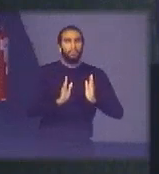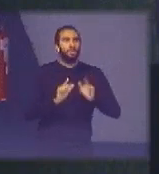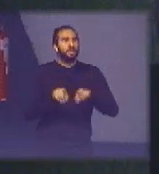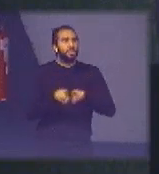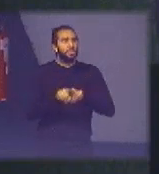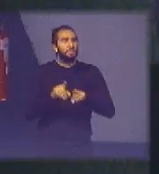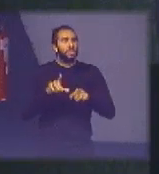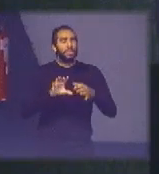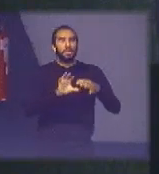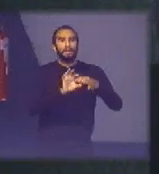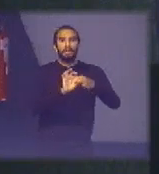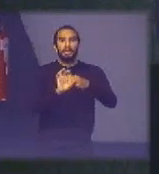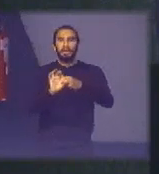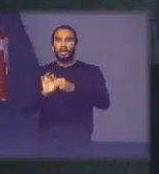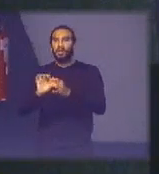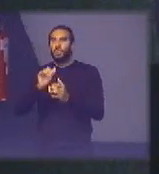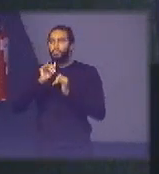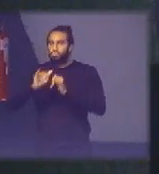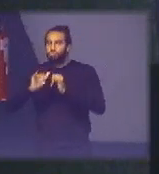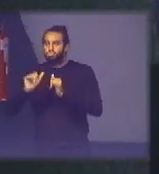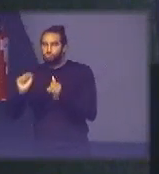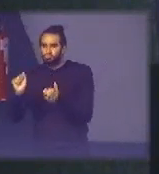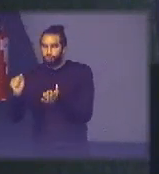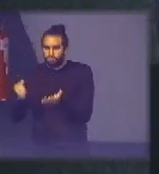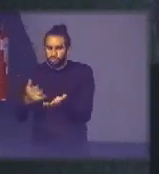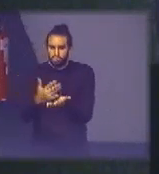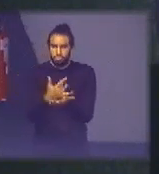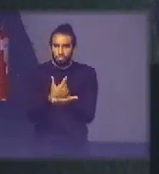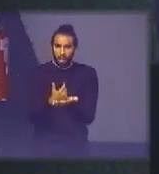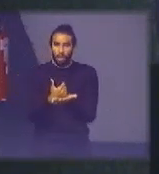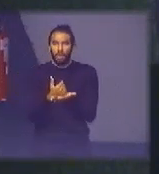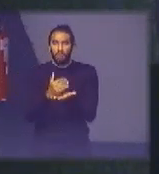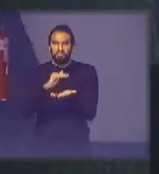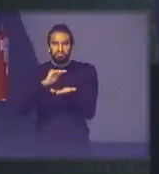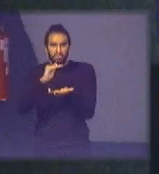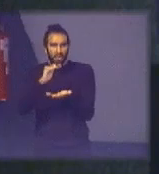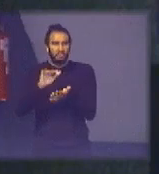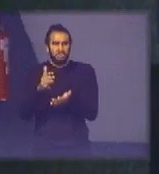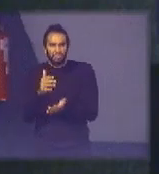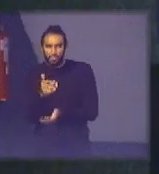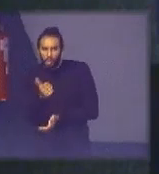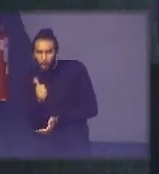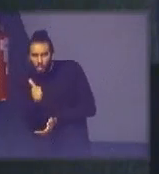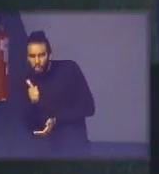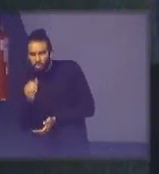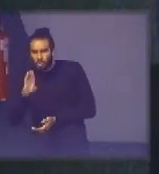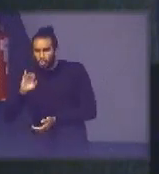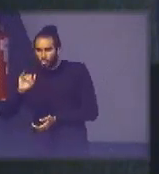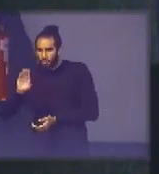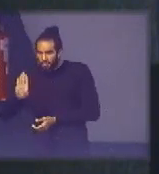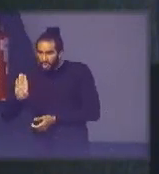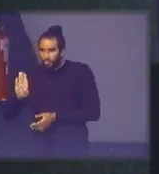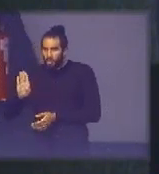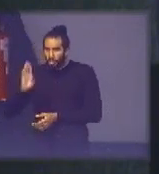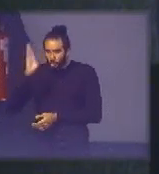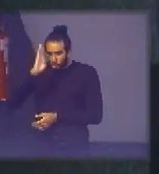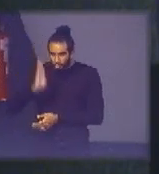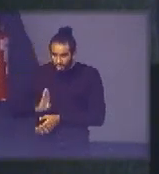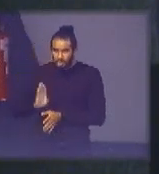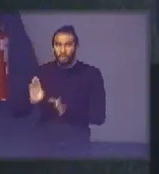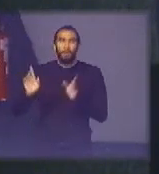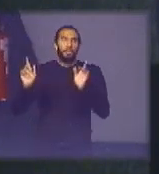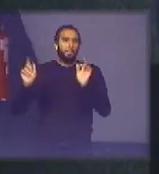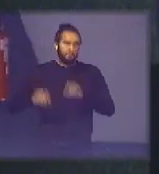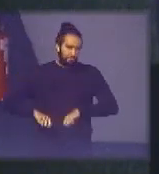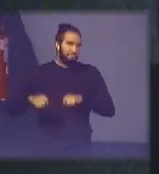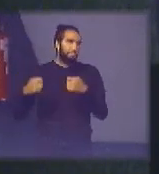hoje não há dados tão precisos mas por 8 a 11% do PIB do Brasil ele merece